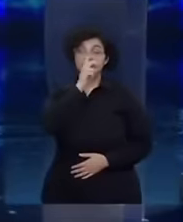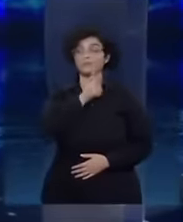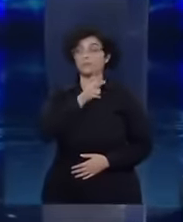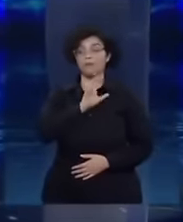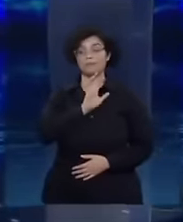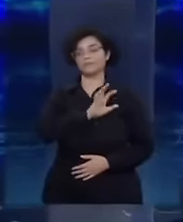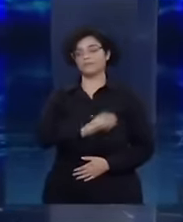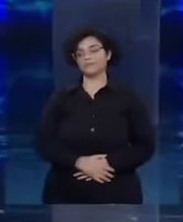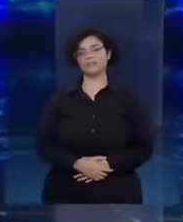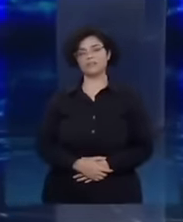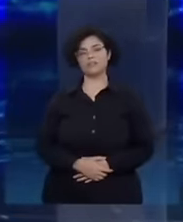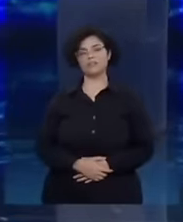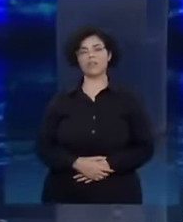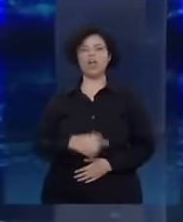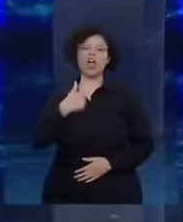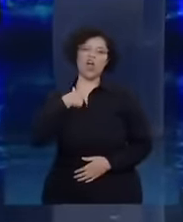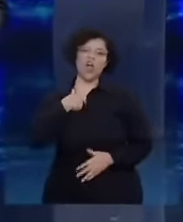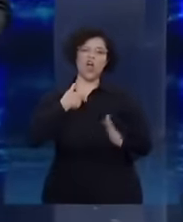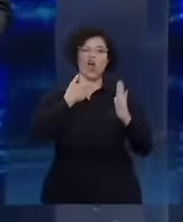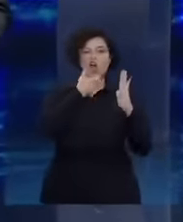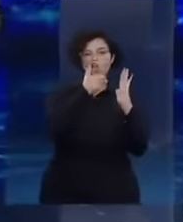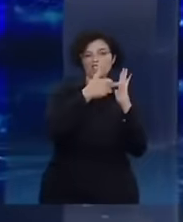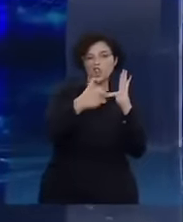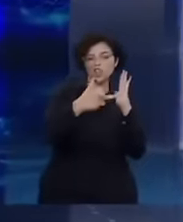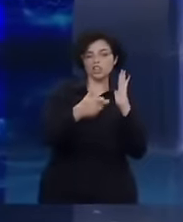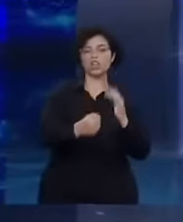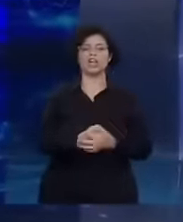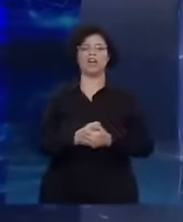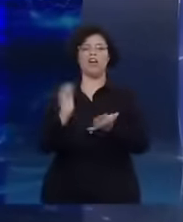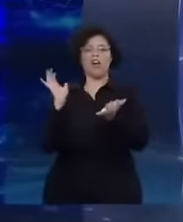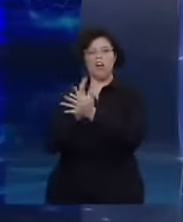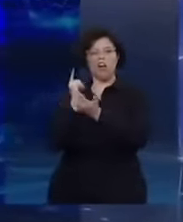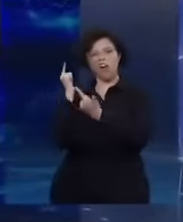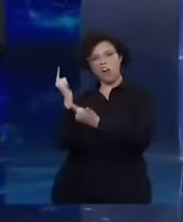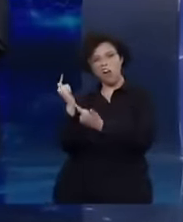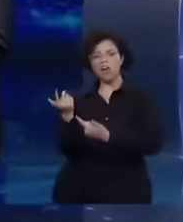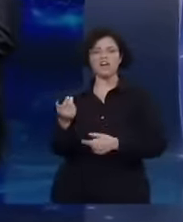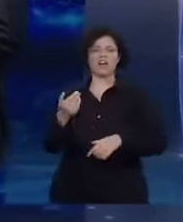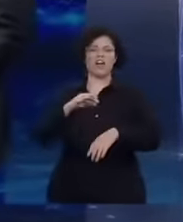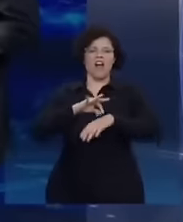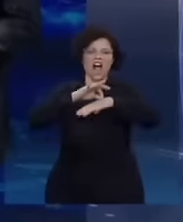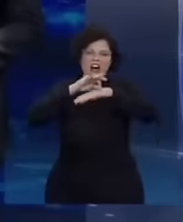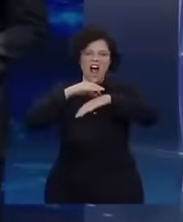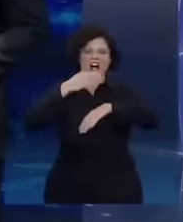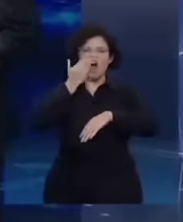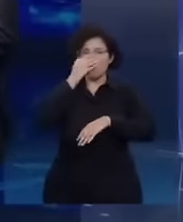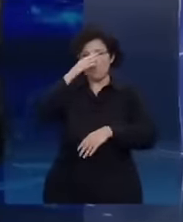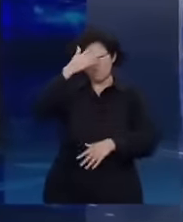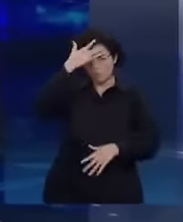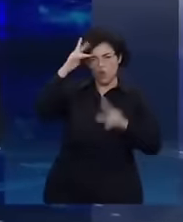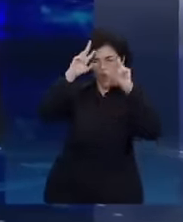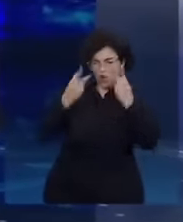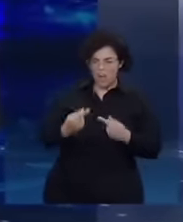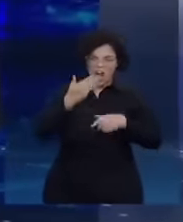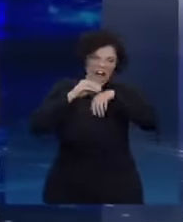Você me chama o tempo todo genocida, miliciano, carnibal e a última, o seu programa